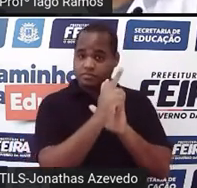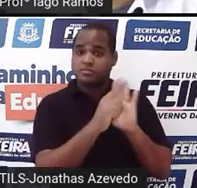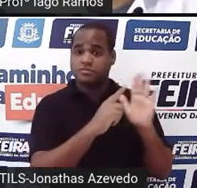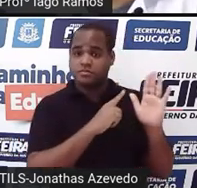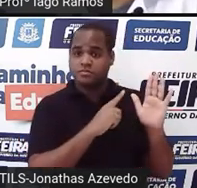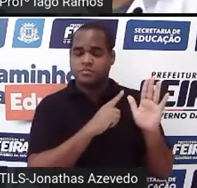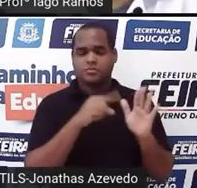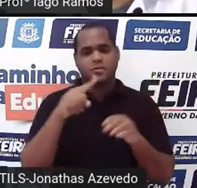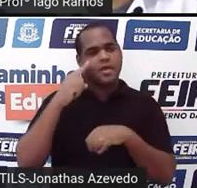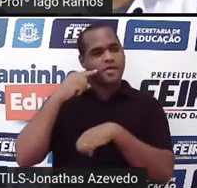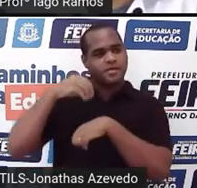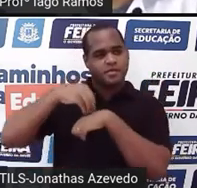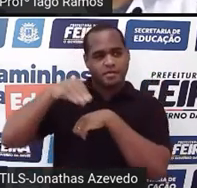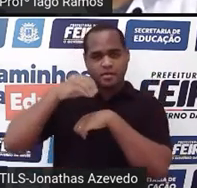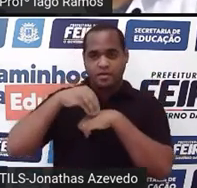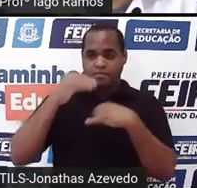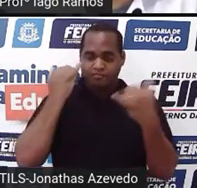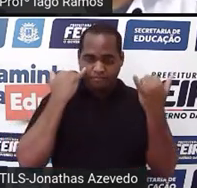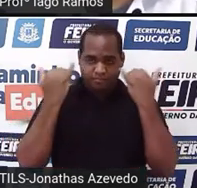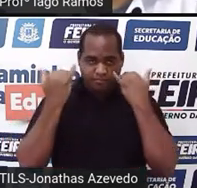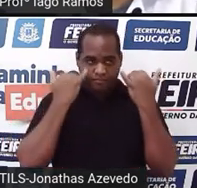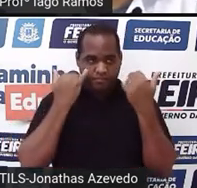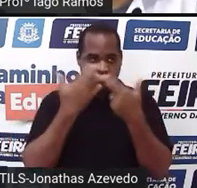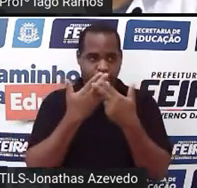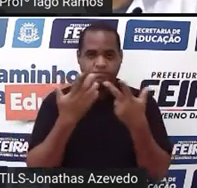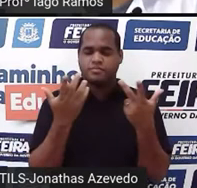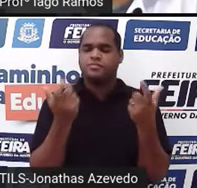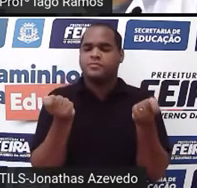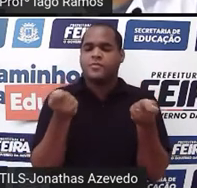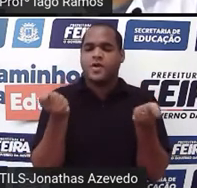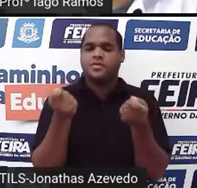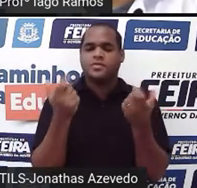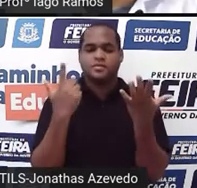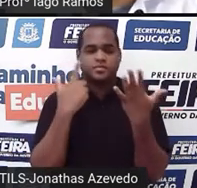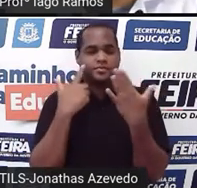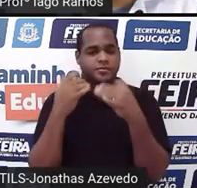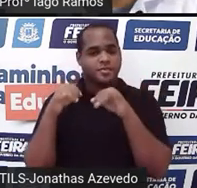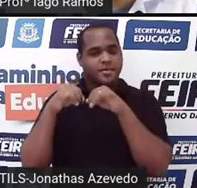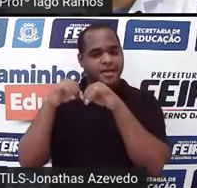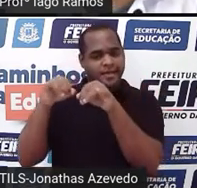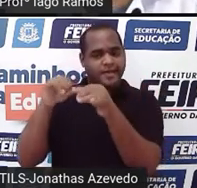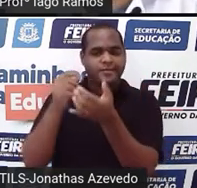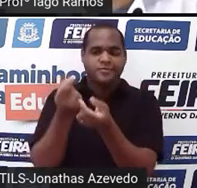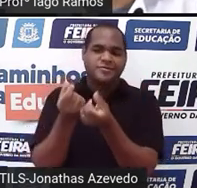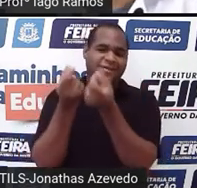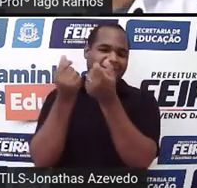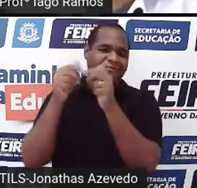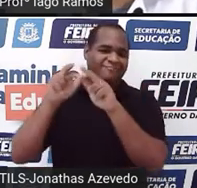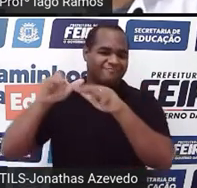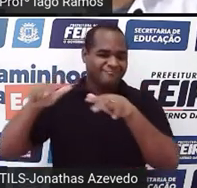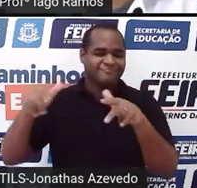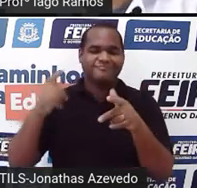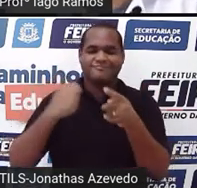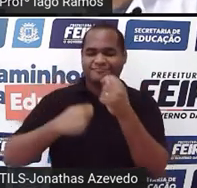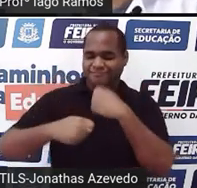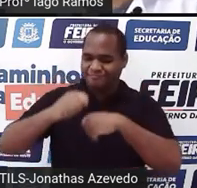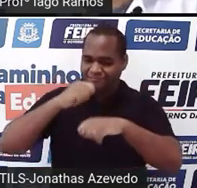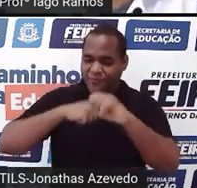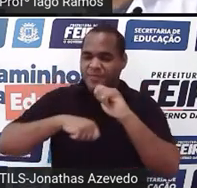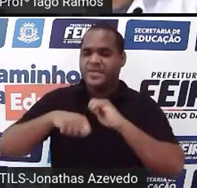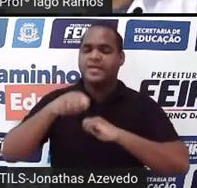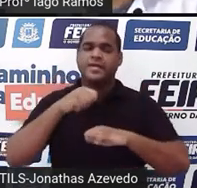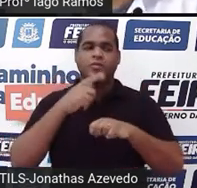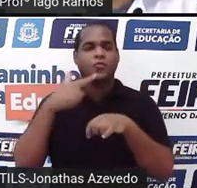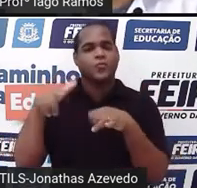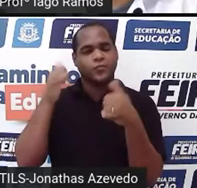trazem informações, quem sabe, do mercado financeiro, né? Ou traz